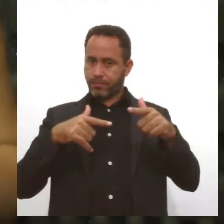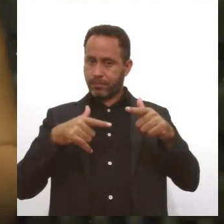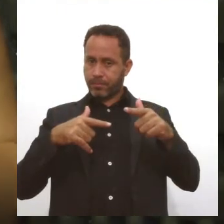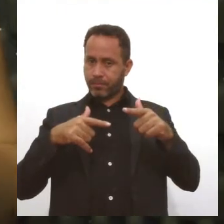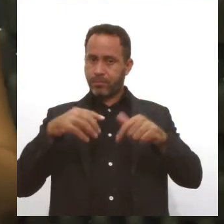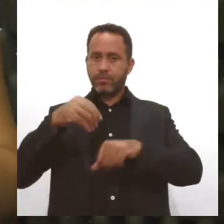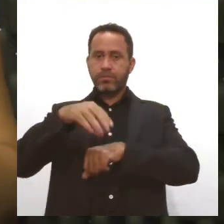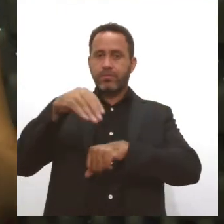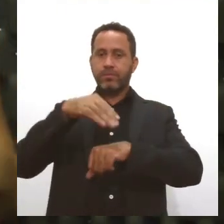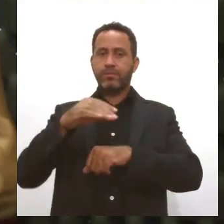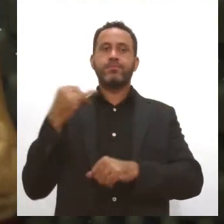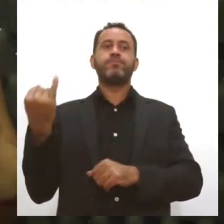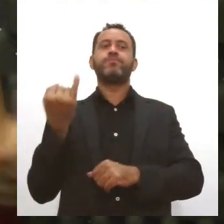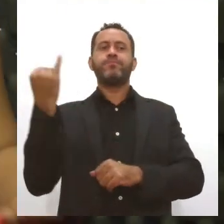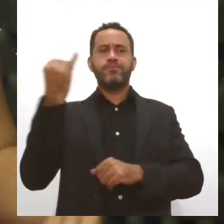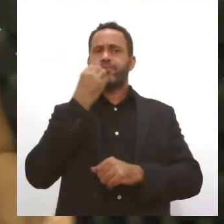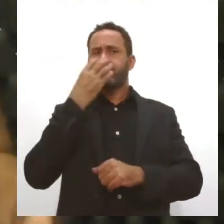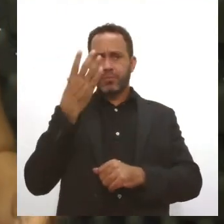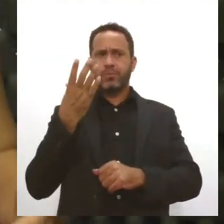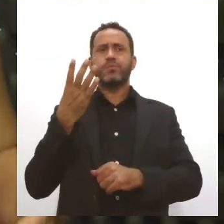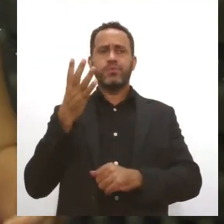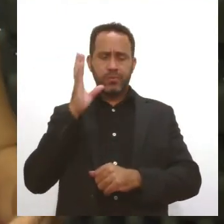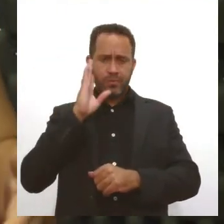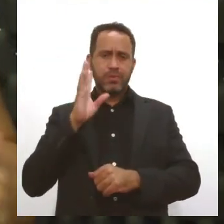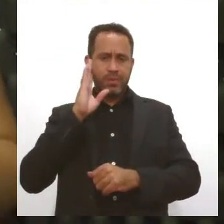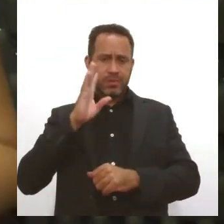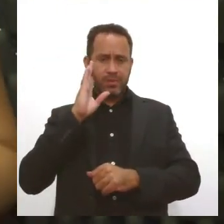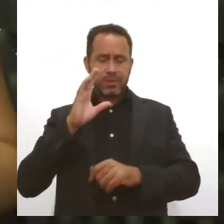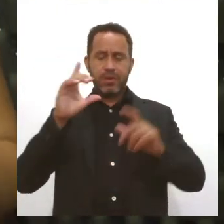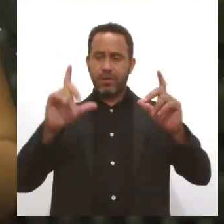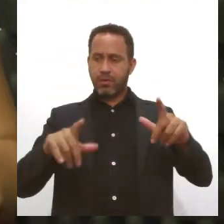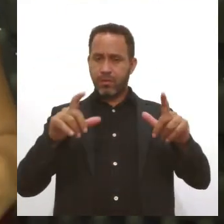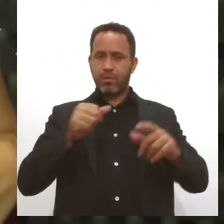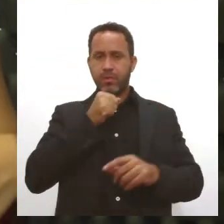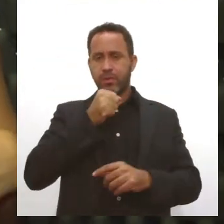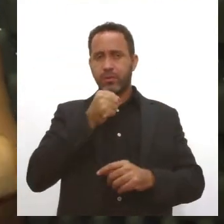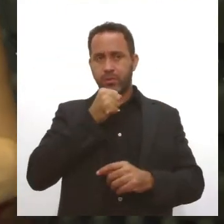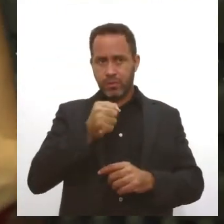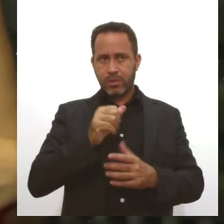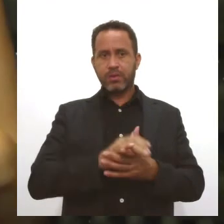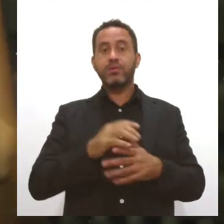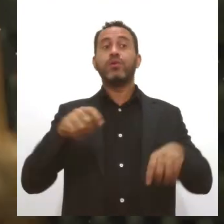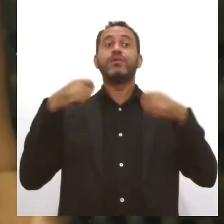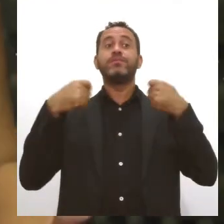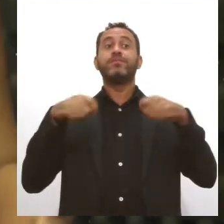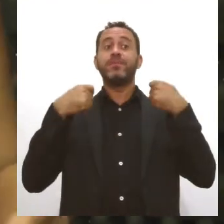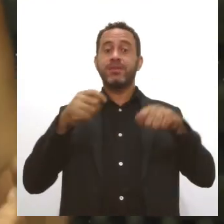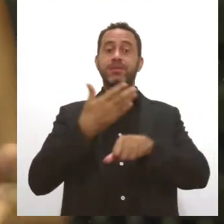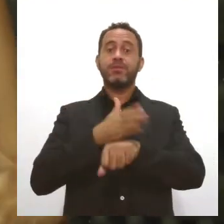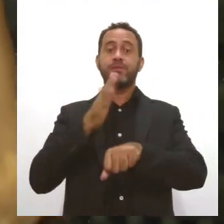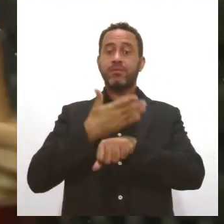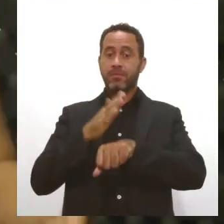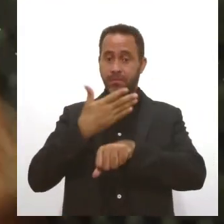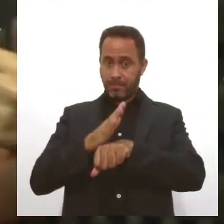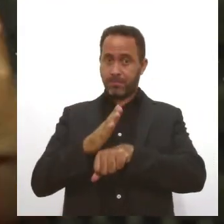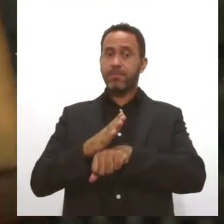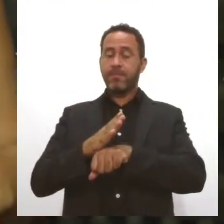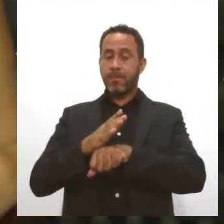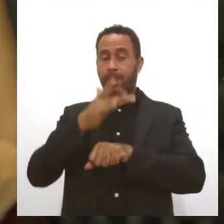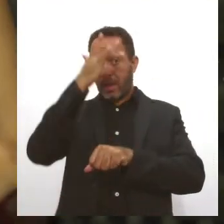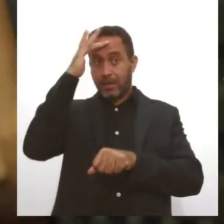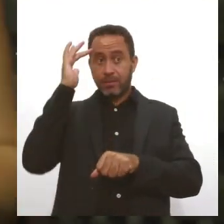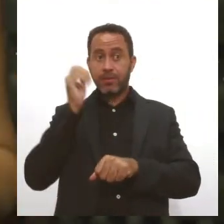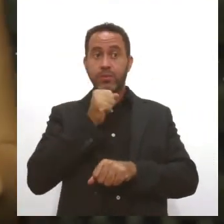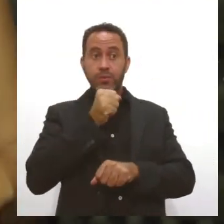informação é uma missão bastante importante no campo do jornalismo. Nós precisamos preparar os repórteres hoje, ainda